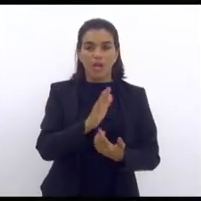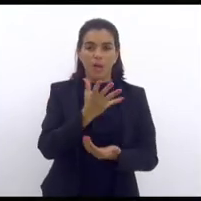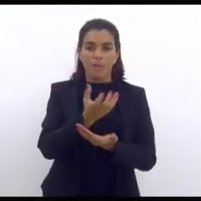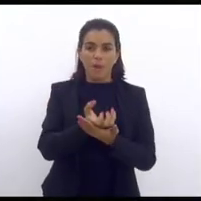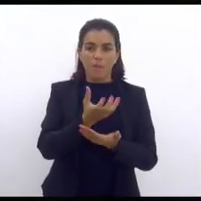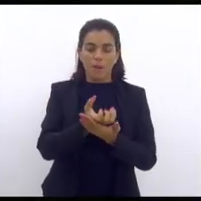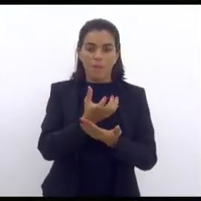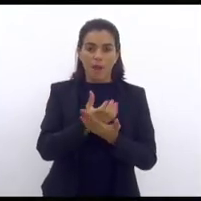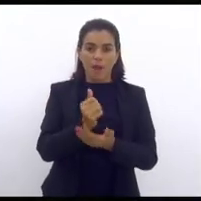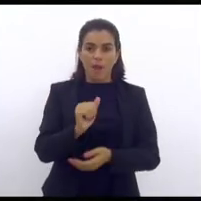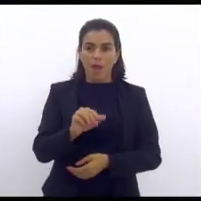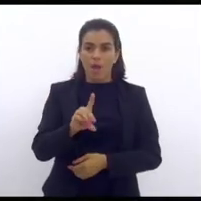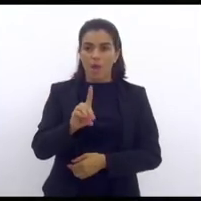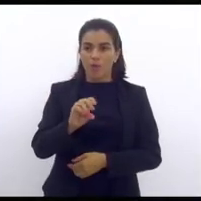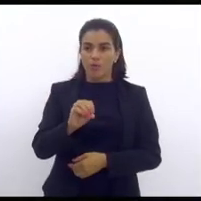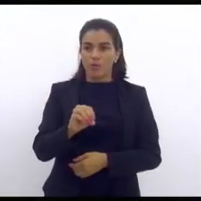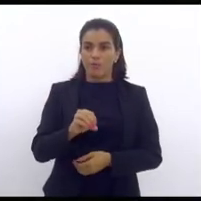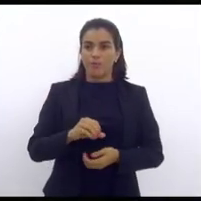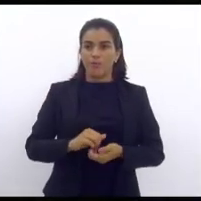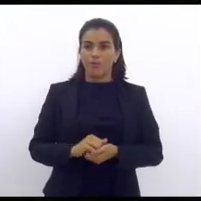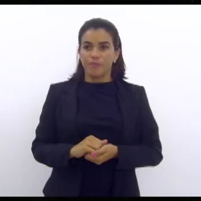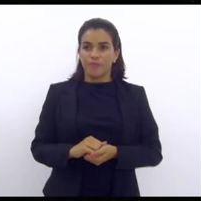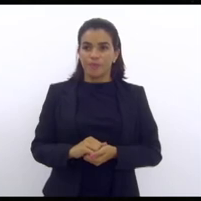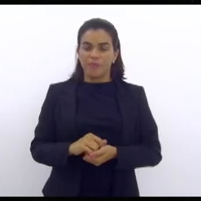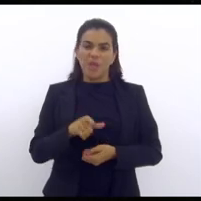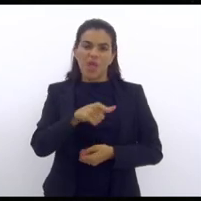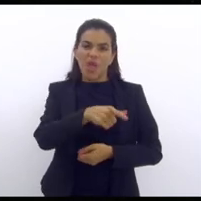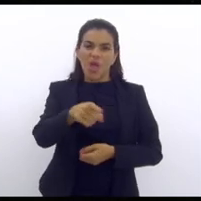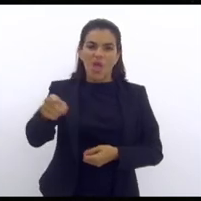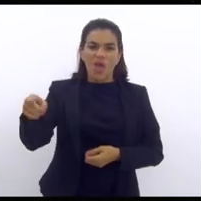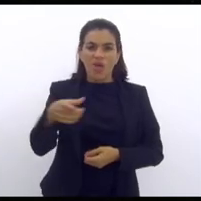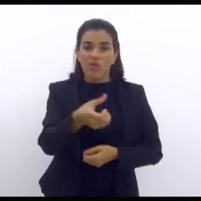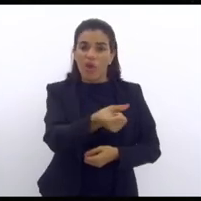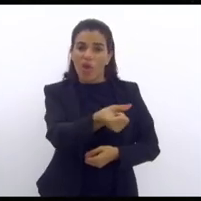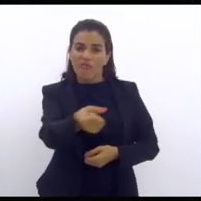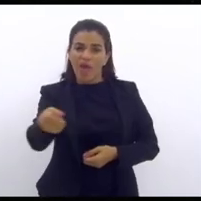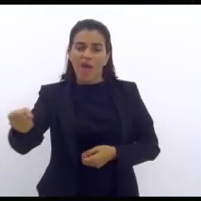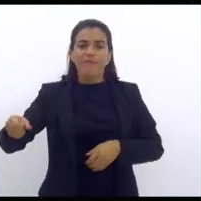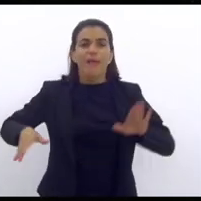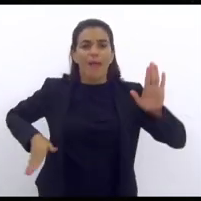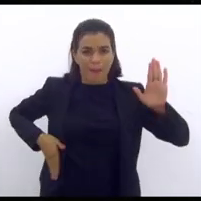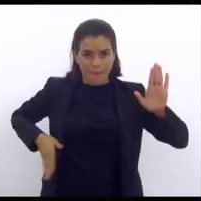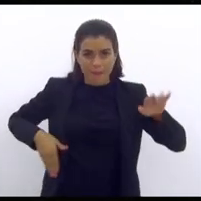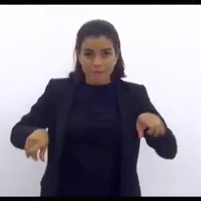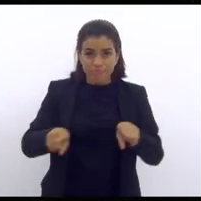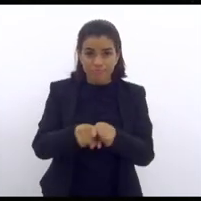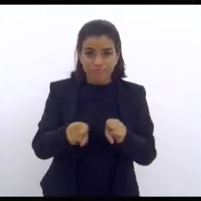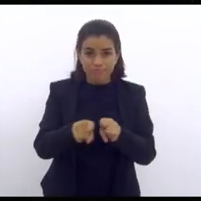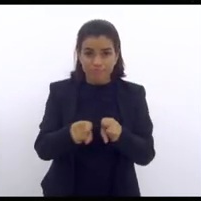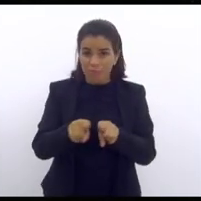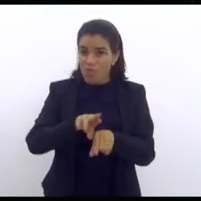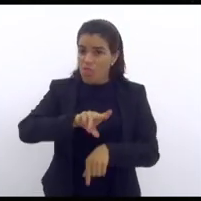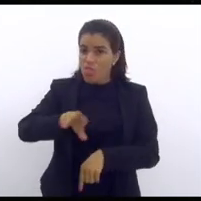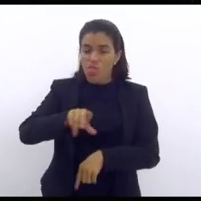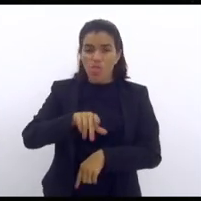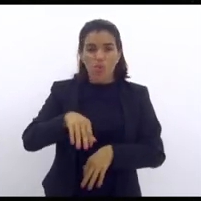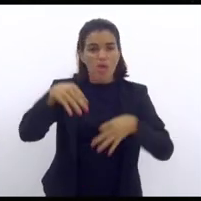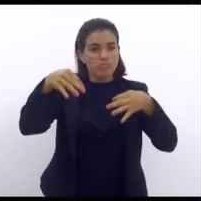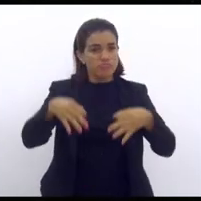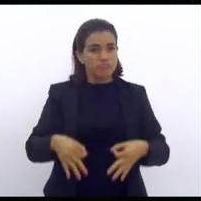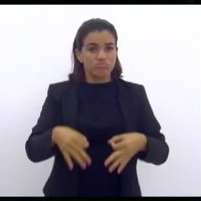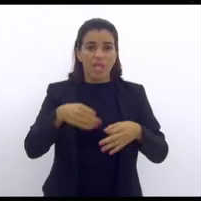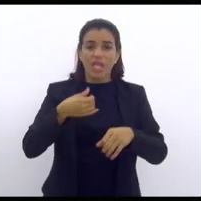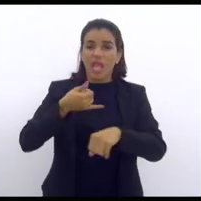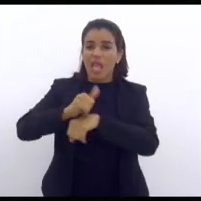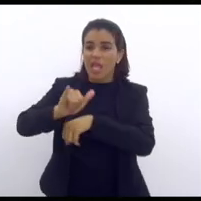não tem problema. Vamos ver. Esse bando de covarde aqui, ó, é bandido também. E não é justiceiro. E fico enganando